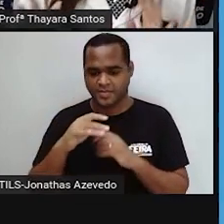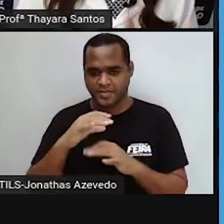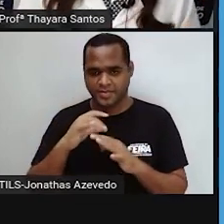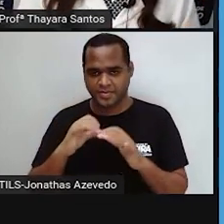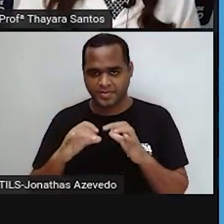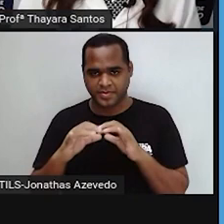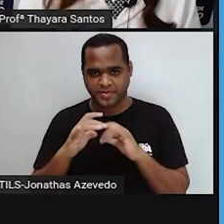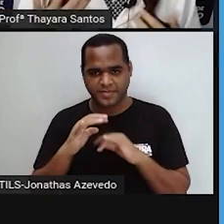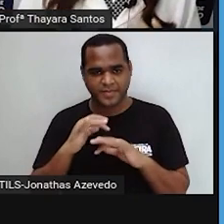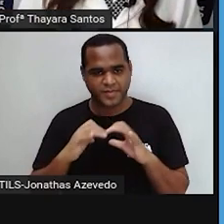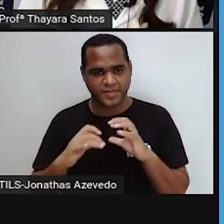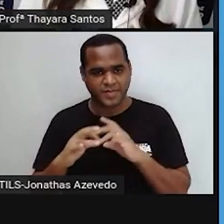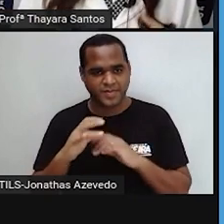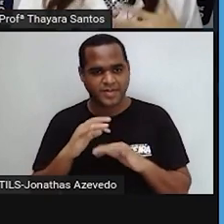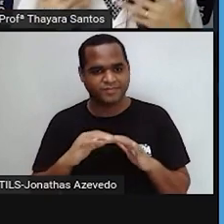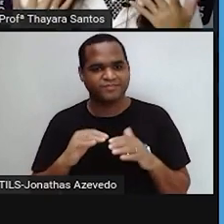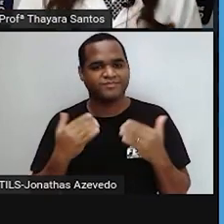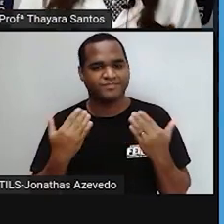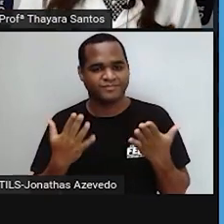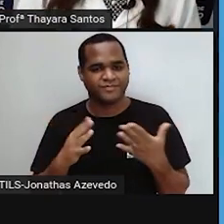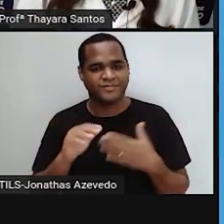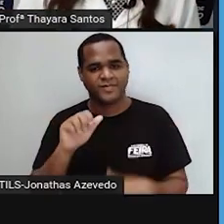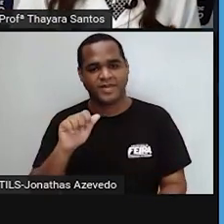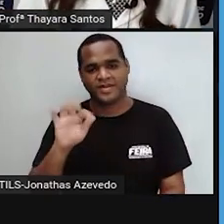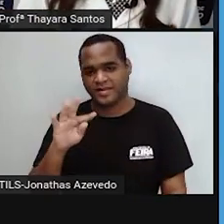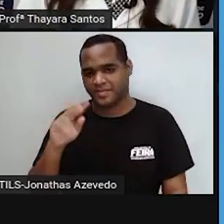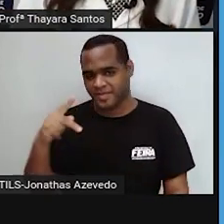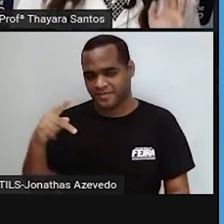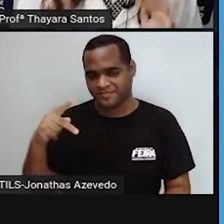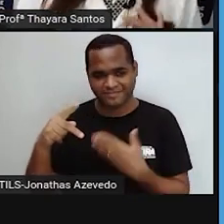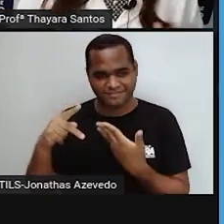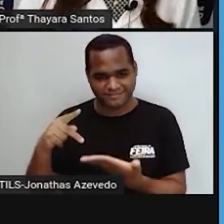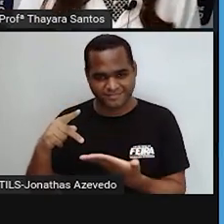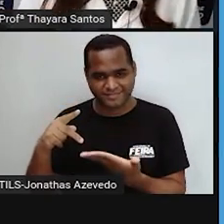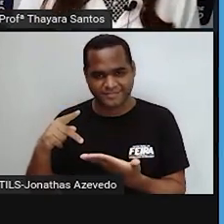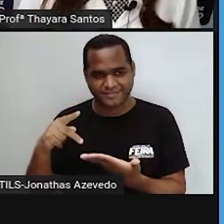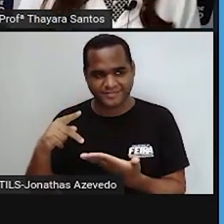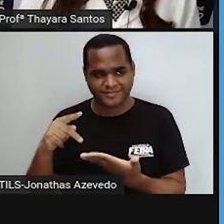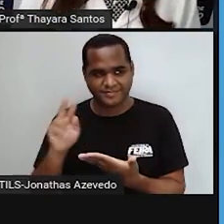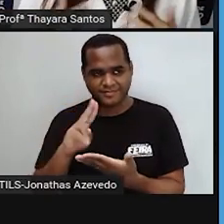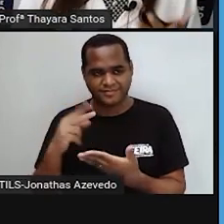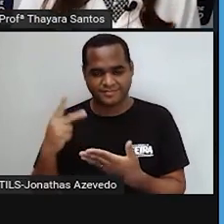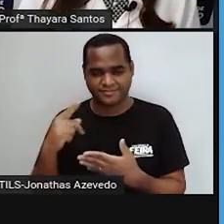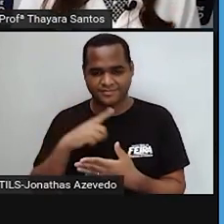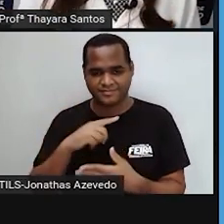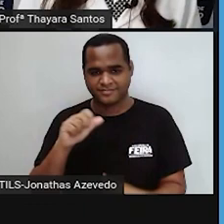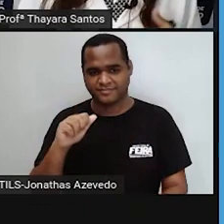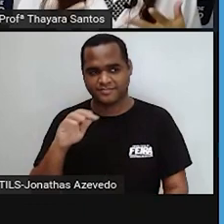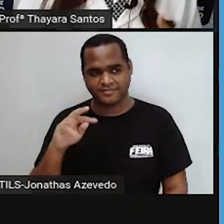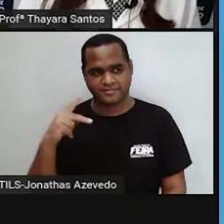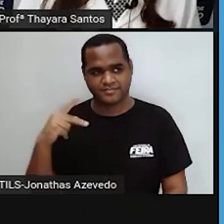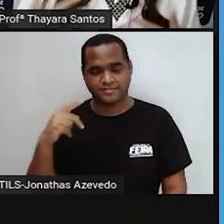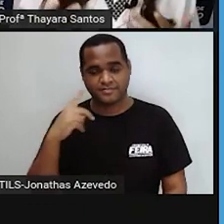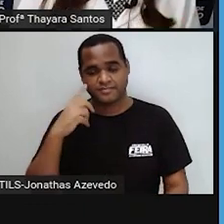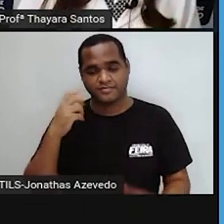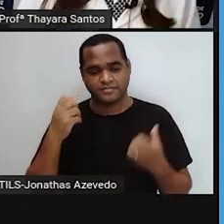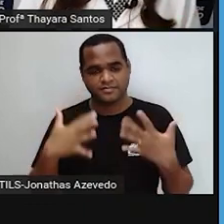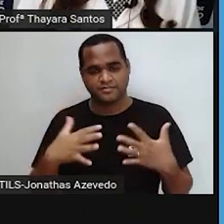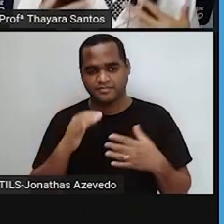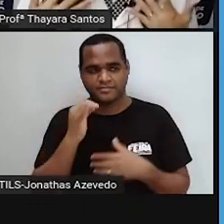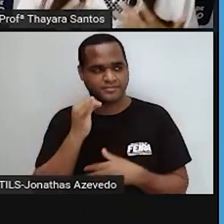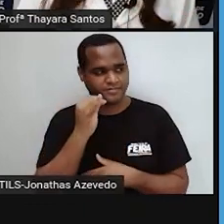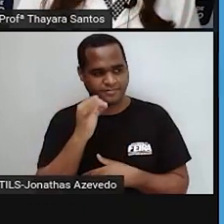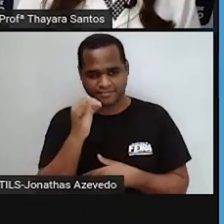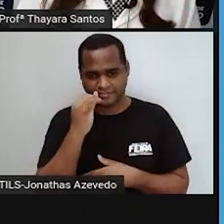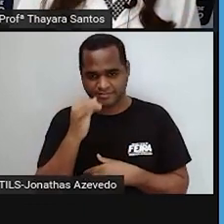trifosfato. Mas para a gente não ficar repetindo esse nome complicado, a gente chama simplesmente de ATP. Então, ATP é a energia